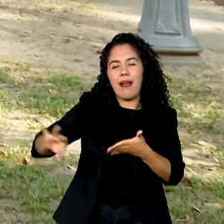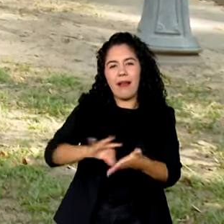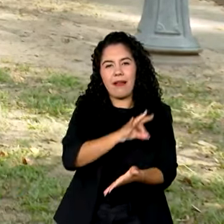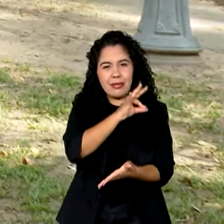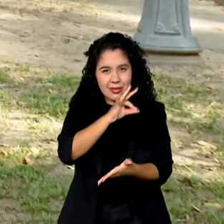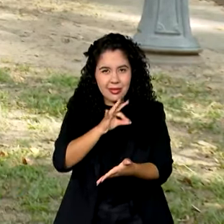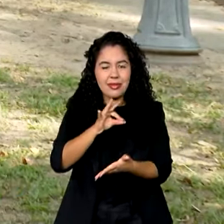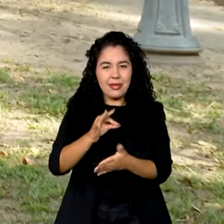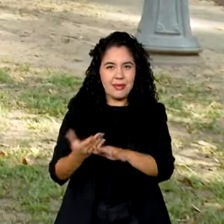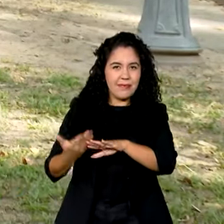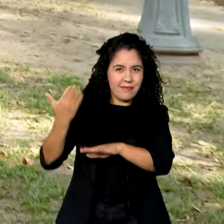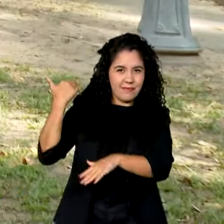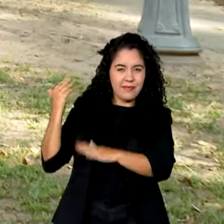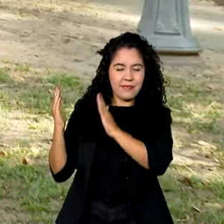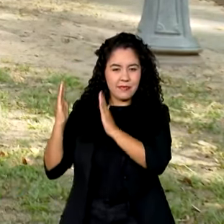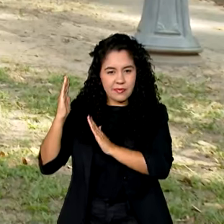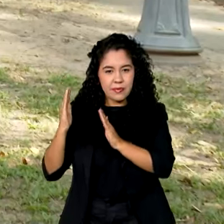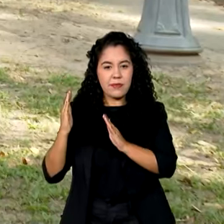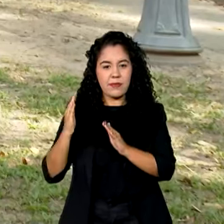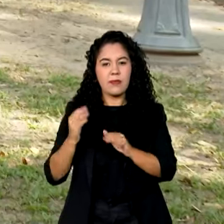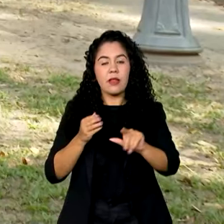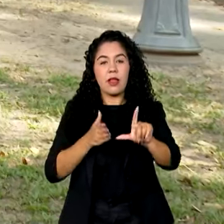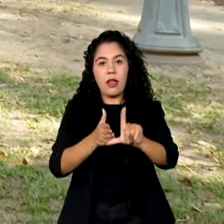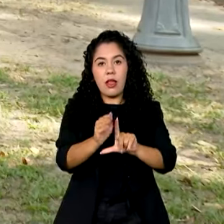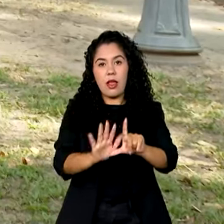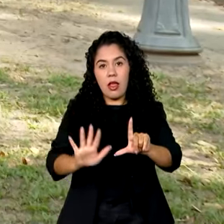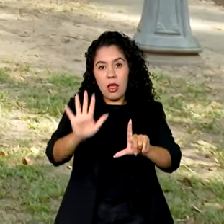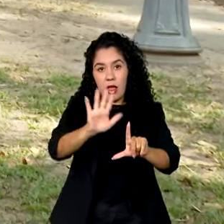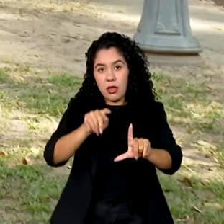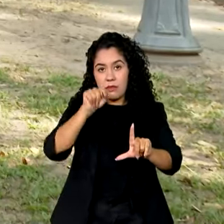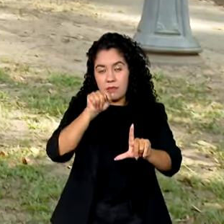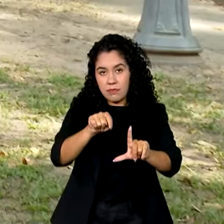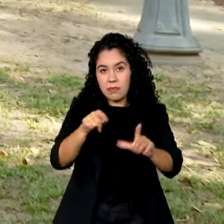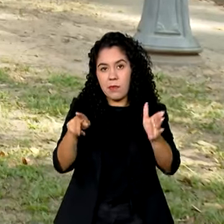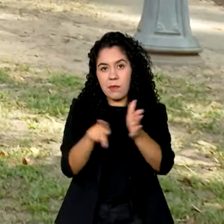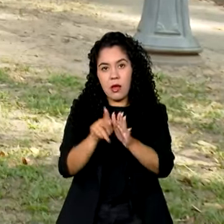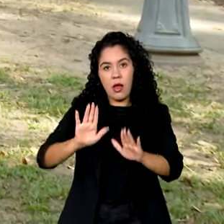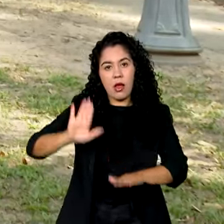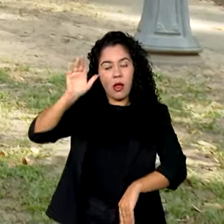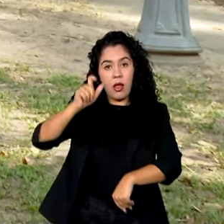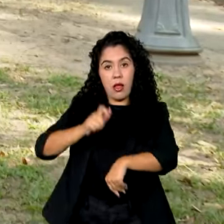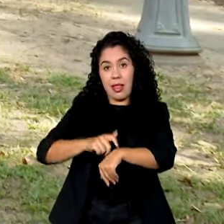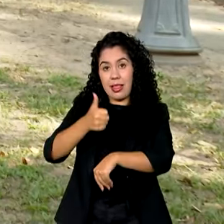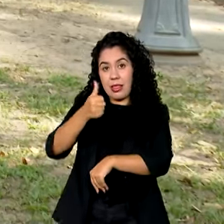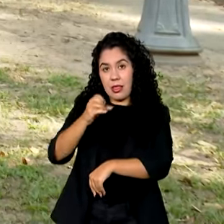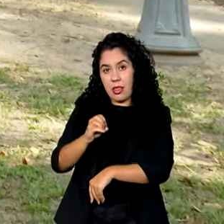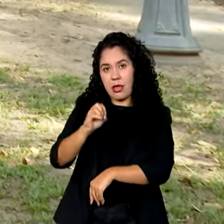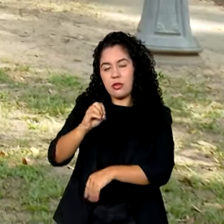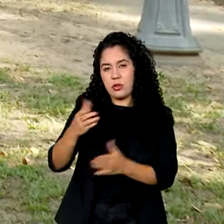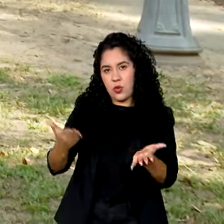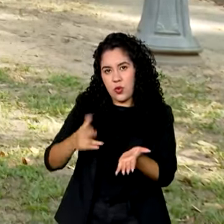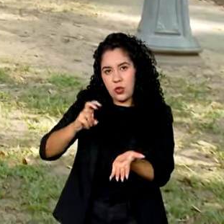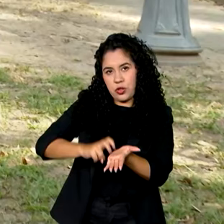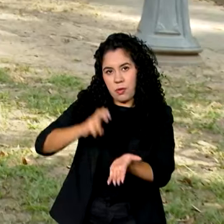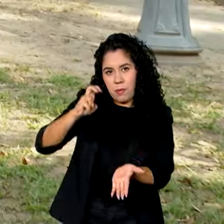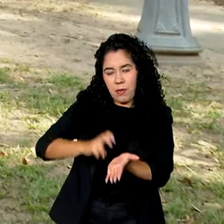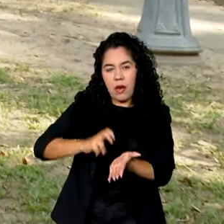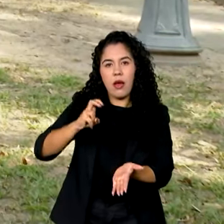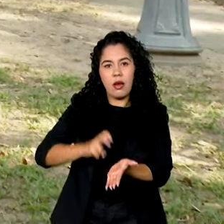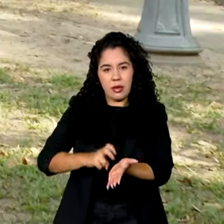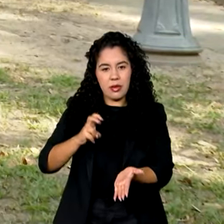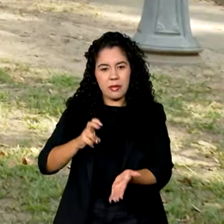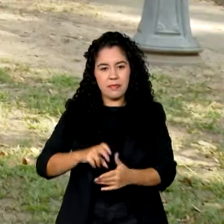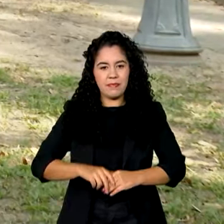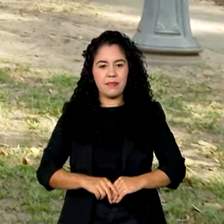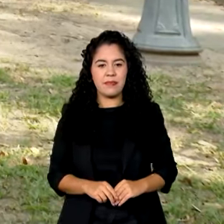para fazer as inscrições na área do candidato a partir das 10 horas da manhã de hoje, como foi mencionado por